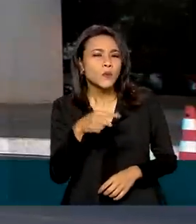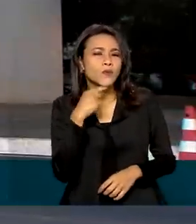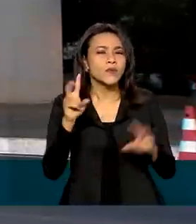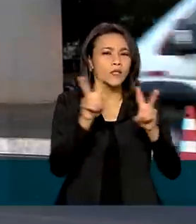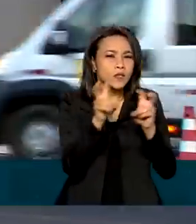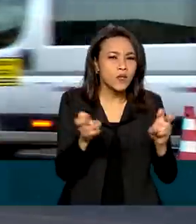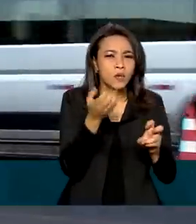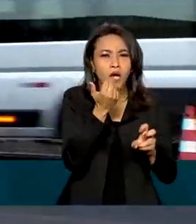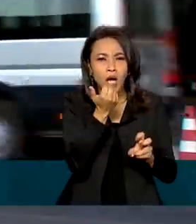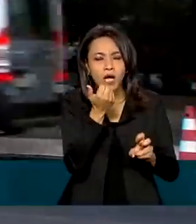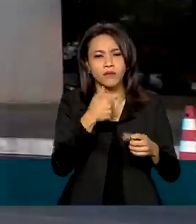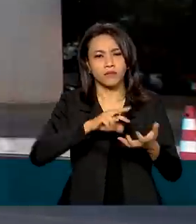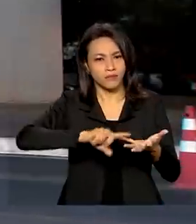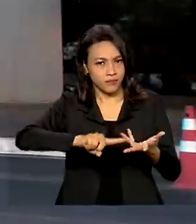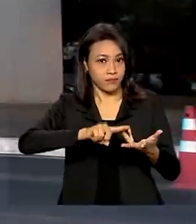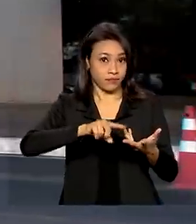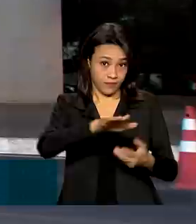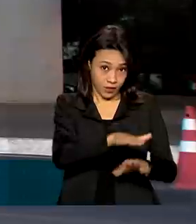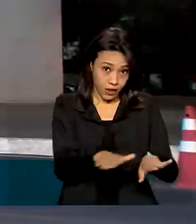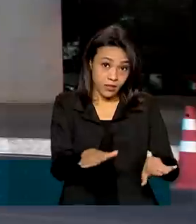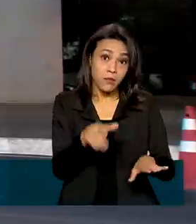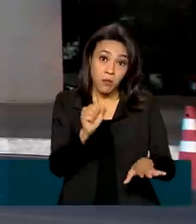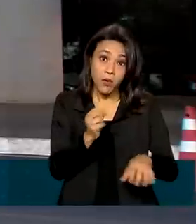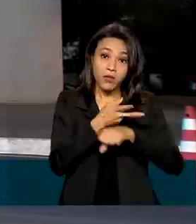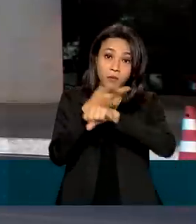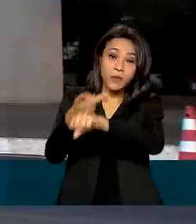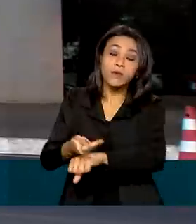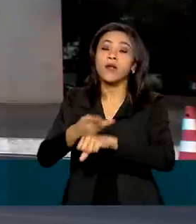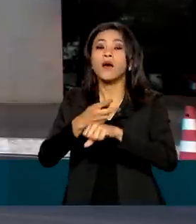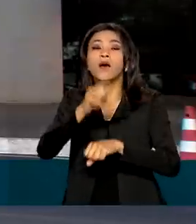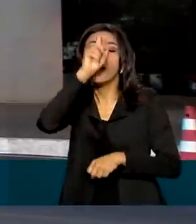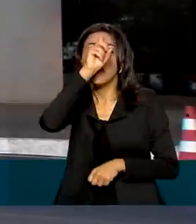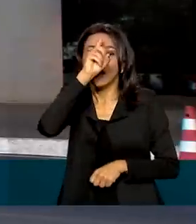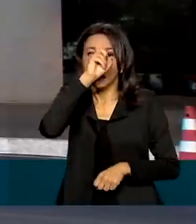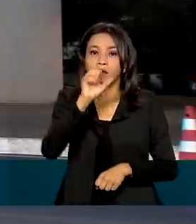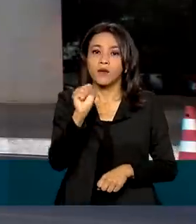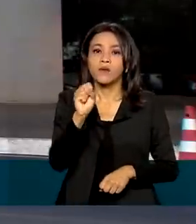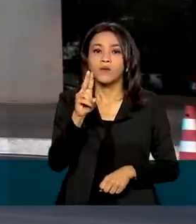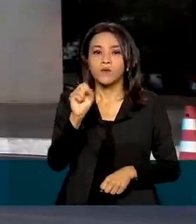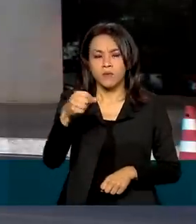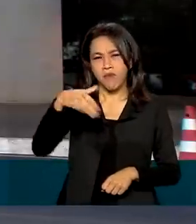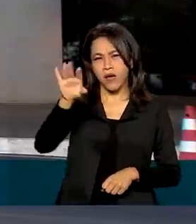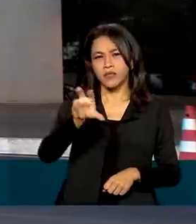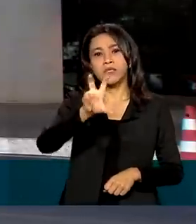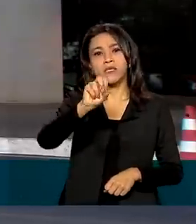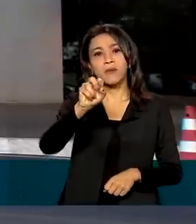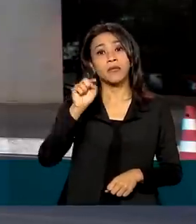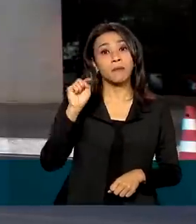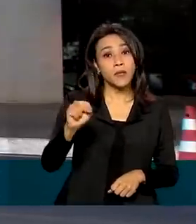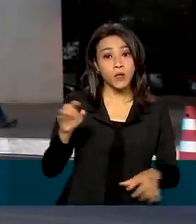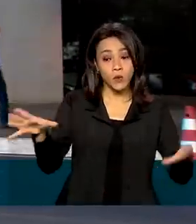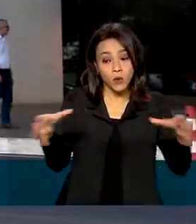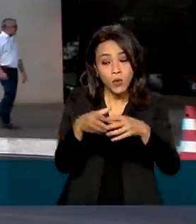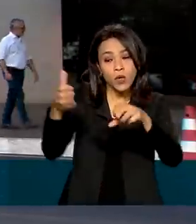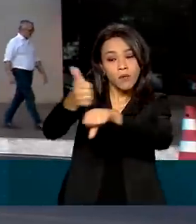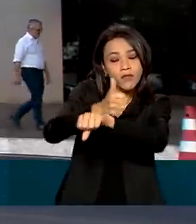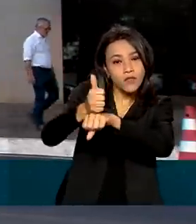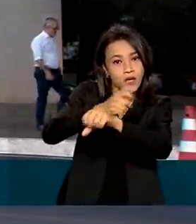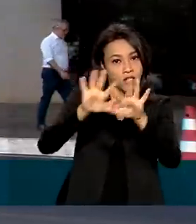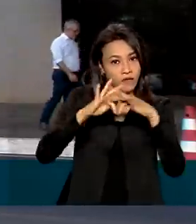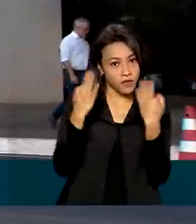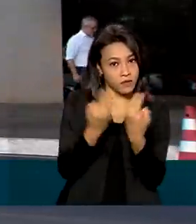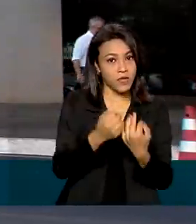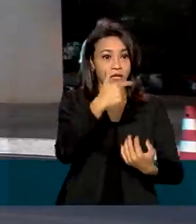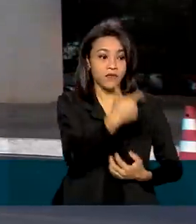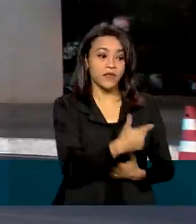introdução alimentar, pode procurar o Sistema Único de Saúde. São mais de 50 mil equipes de saúde da família e